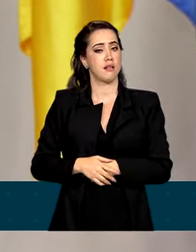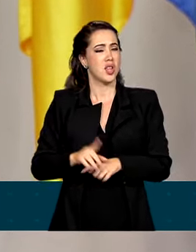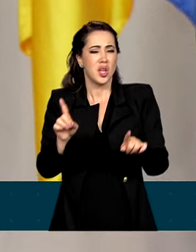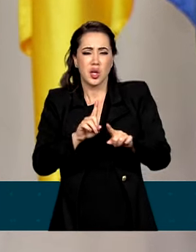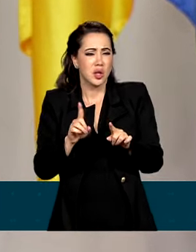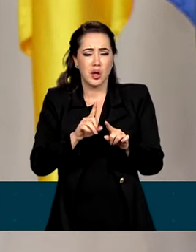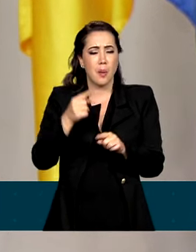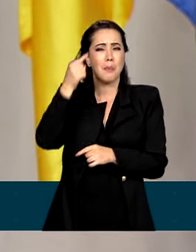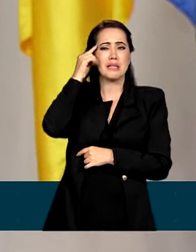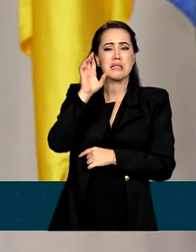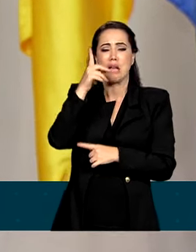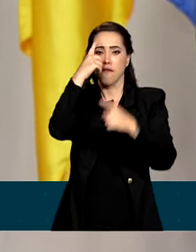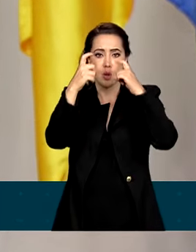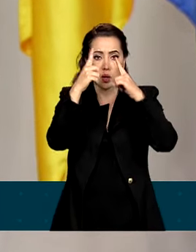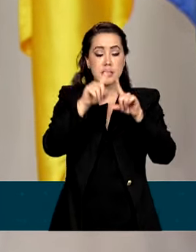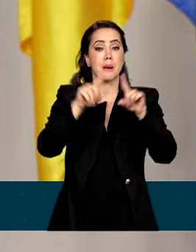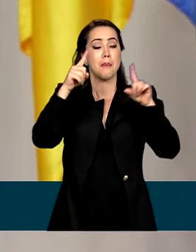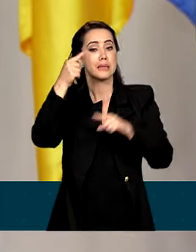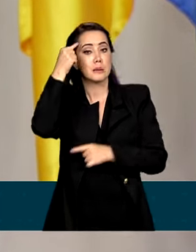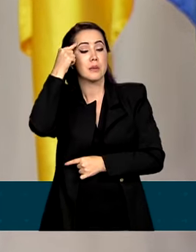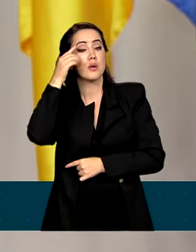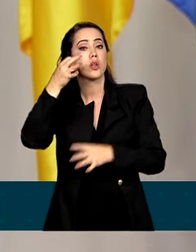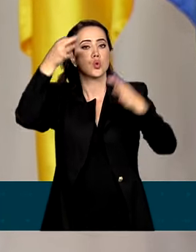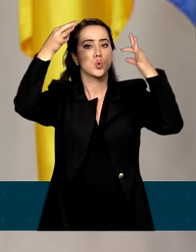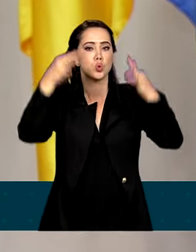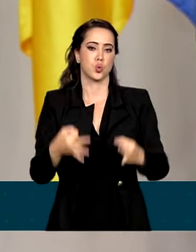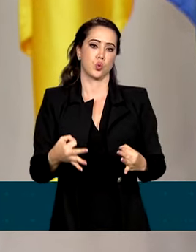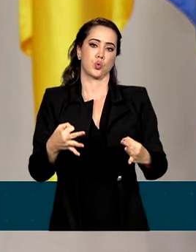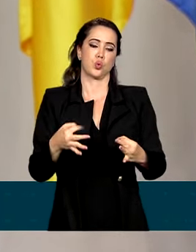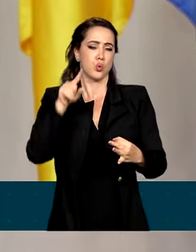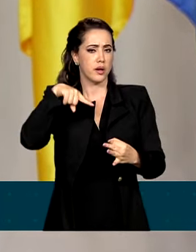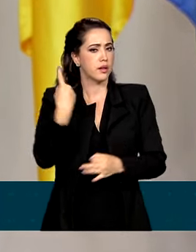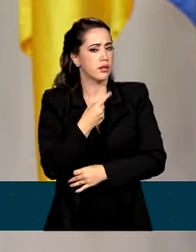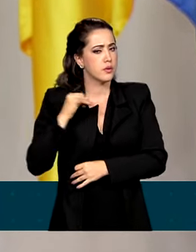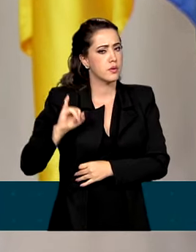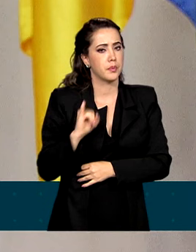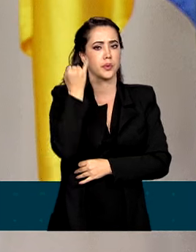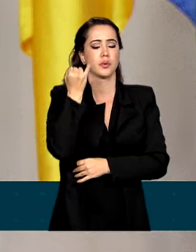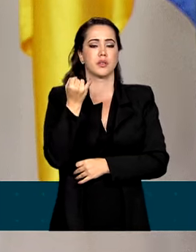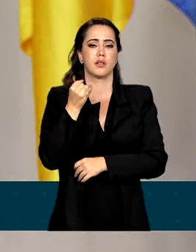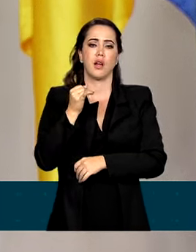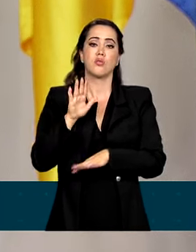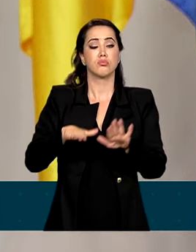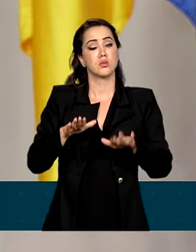justiça. Essa é a nossa oportunidade e talvez seja a última.